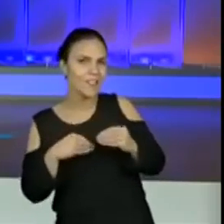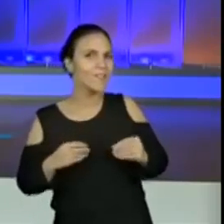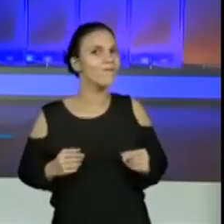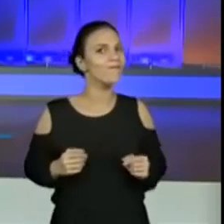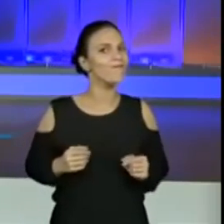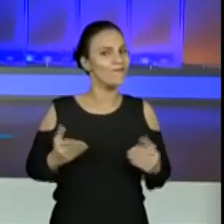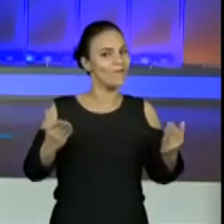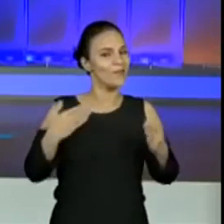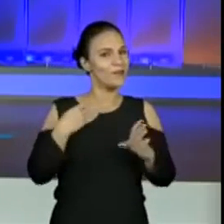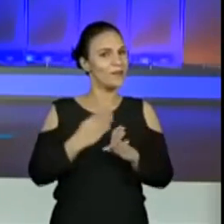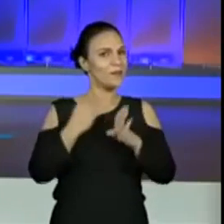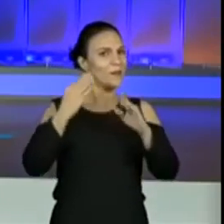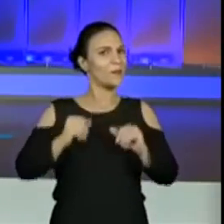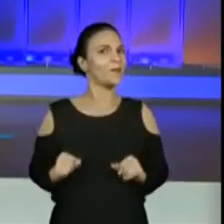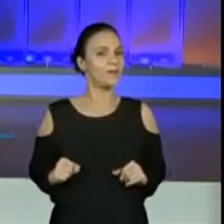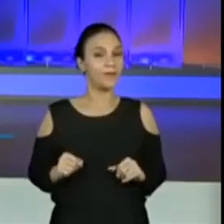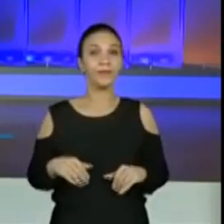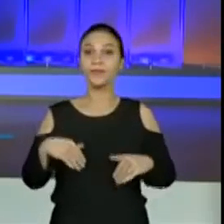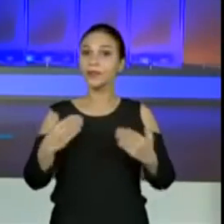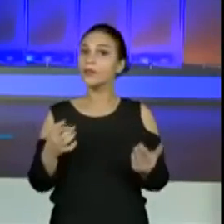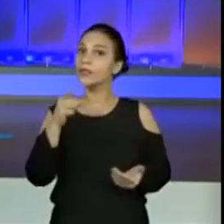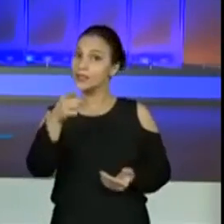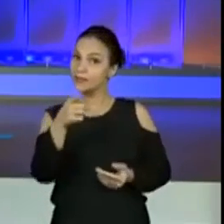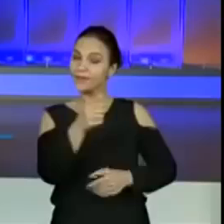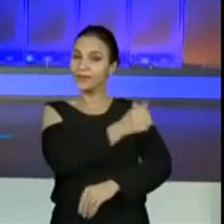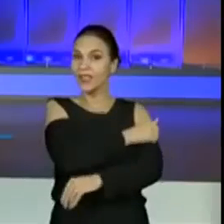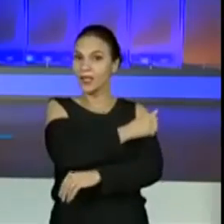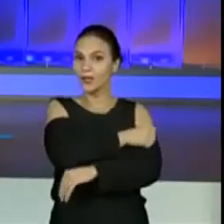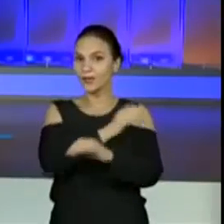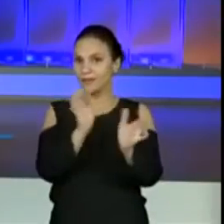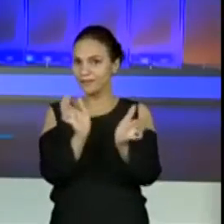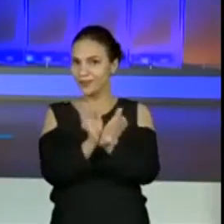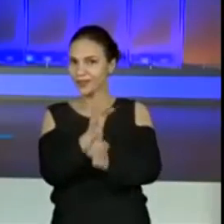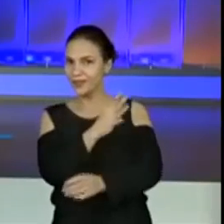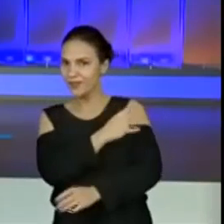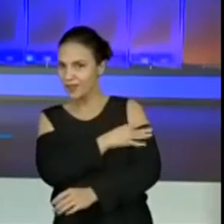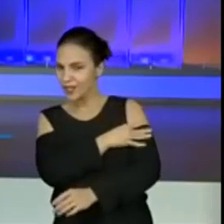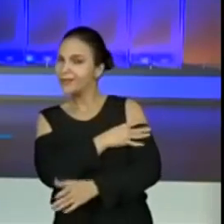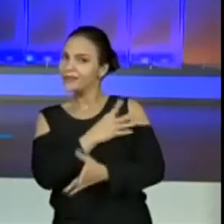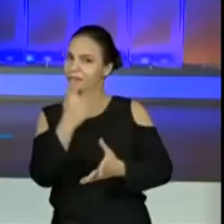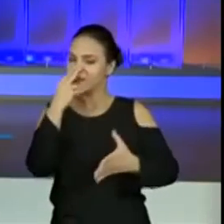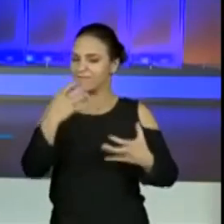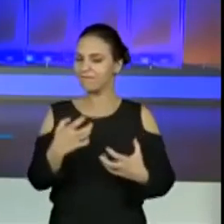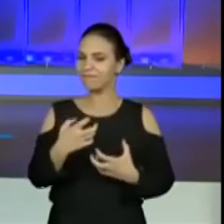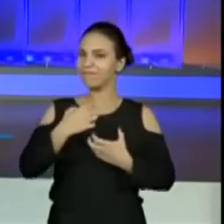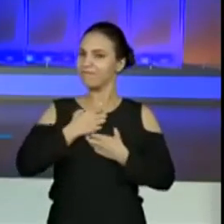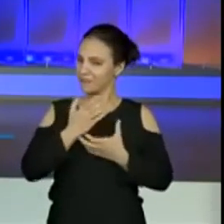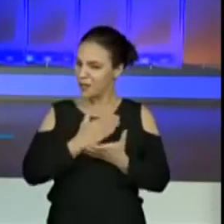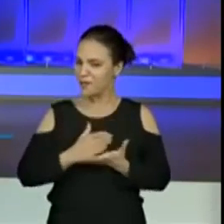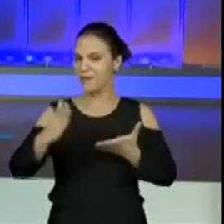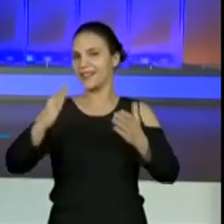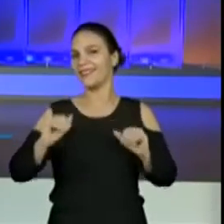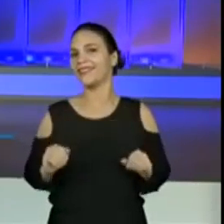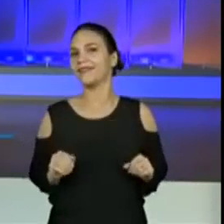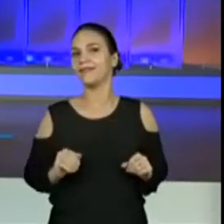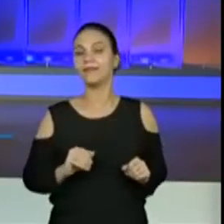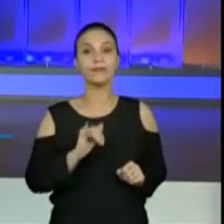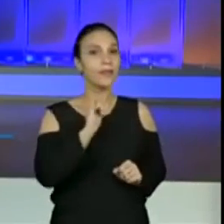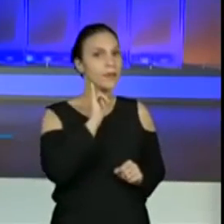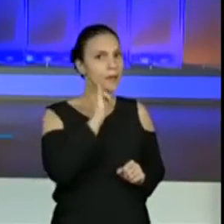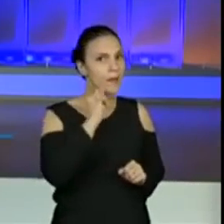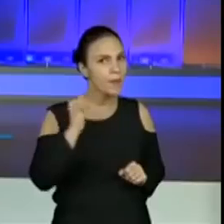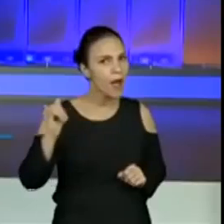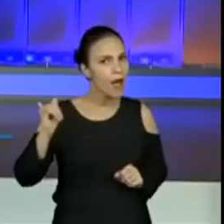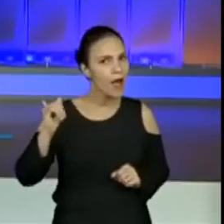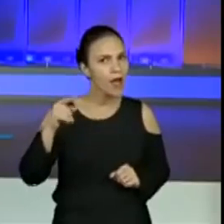a gente vai ver isso hoje. Então, você, aluno do quarto ano, já entra no clima, ok? Contos de